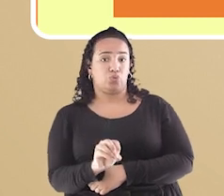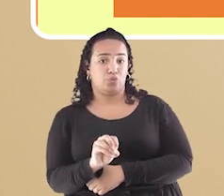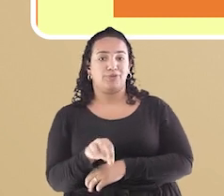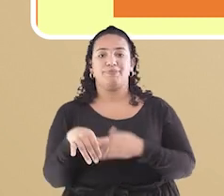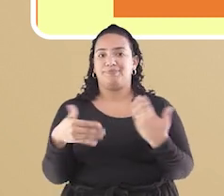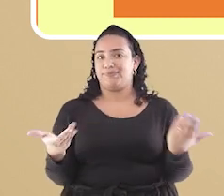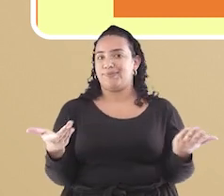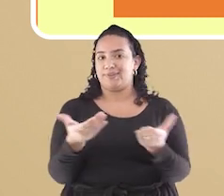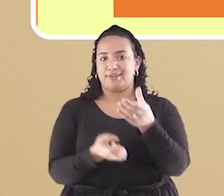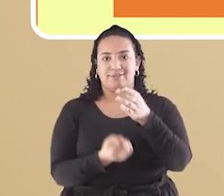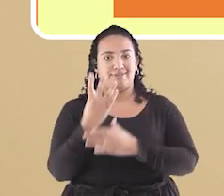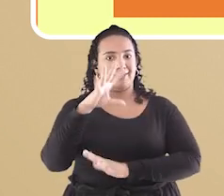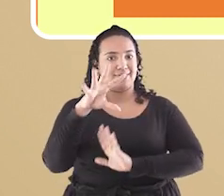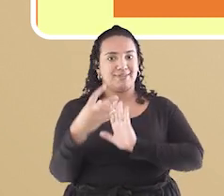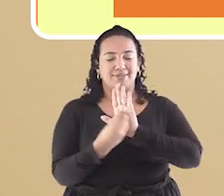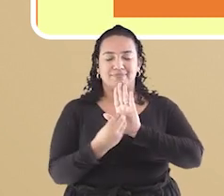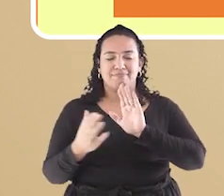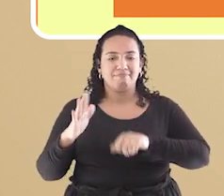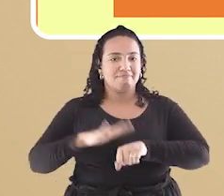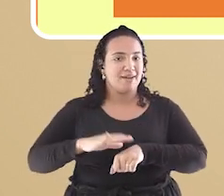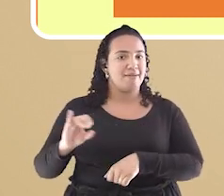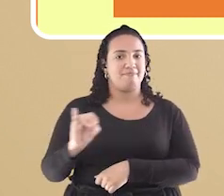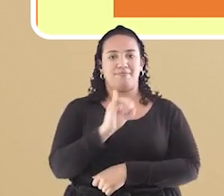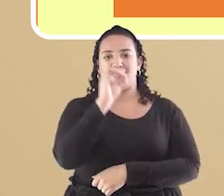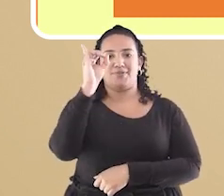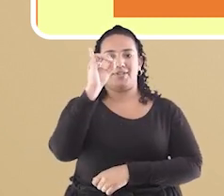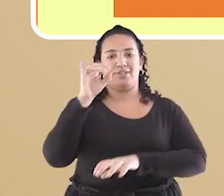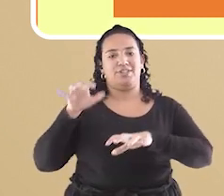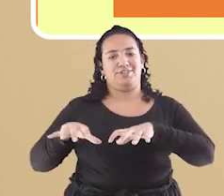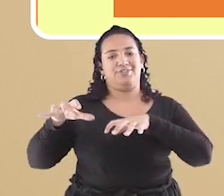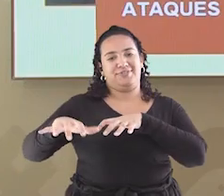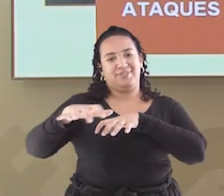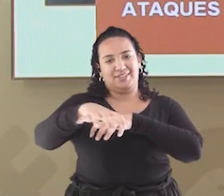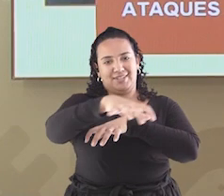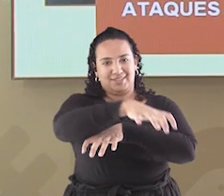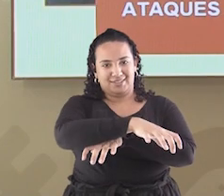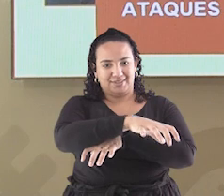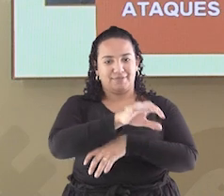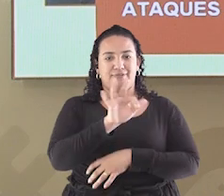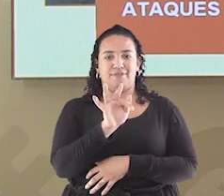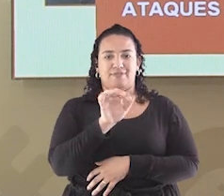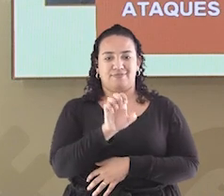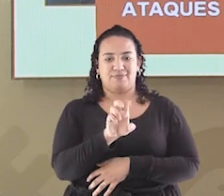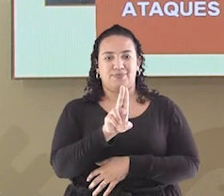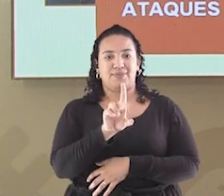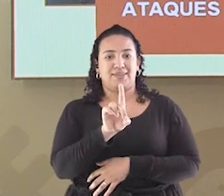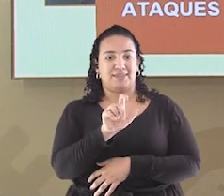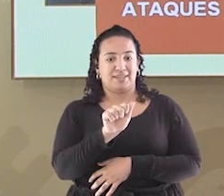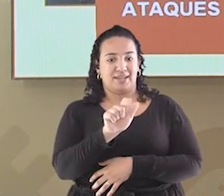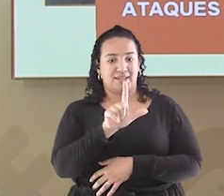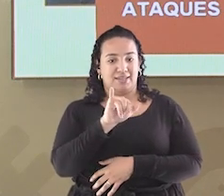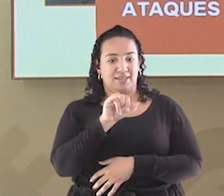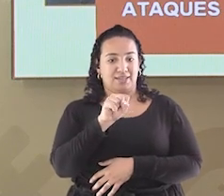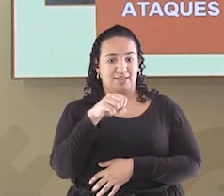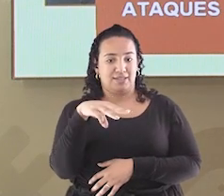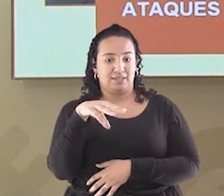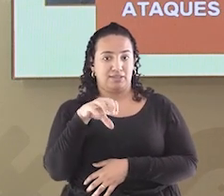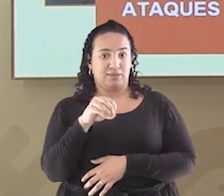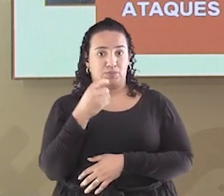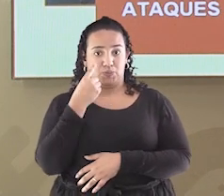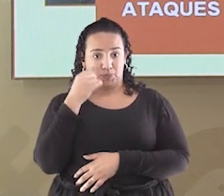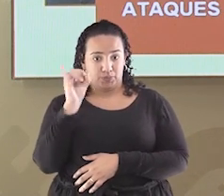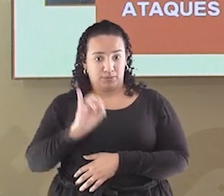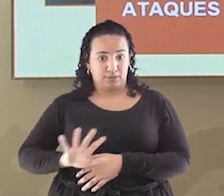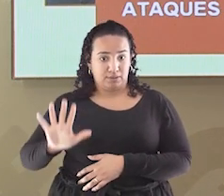símbolos da Idade Média na Europa Ocidental, o feudalismo. Aqui nessa imagem, nós podemos ver, na primeira imagem,